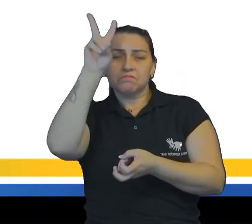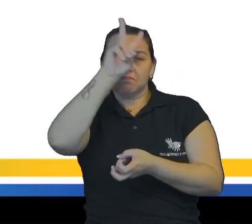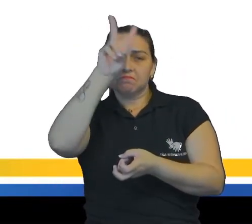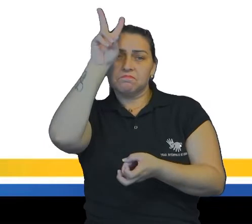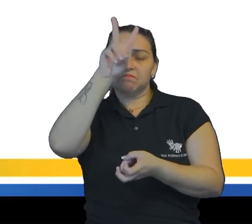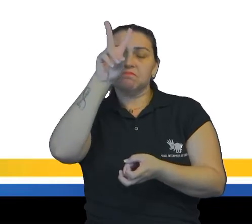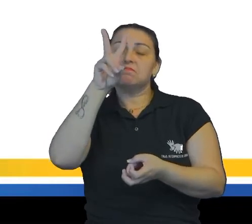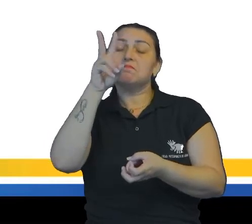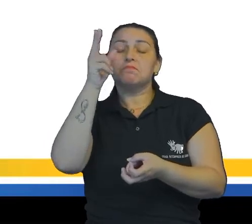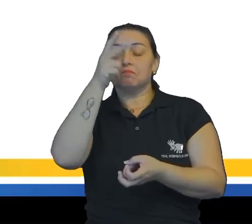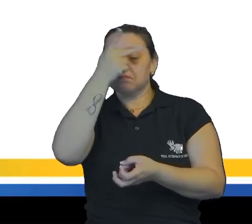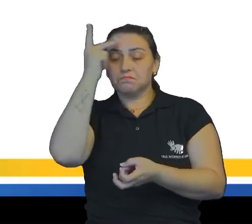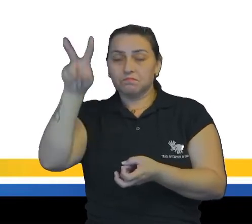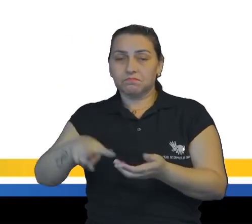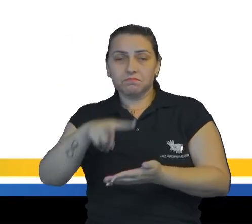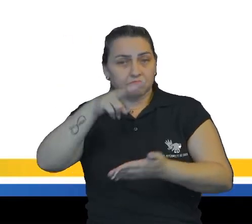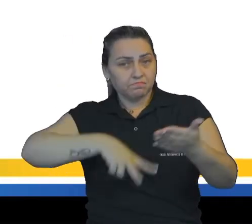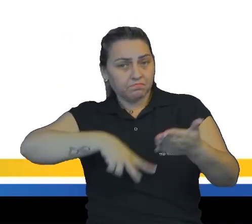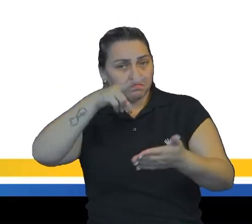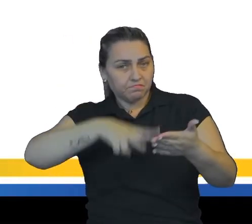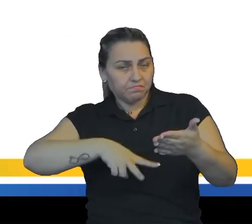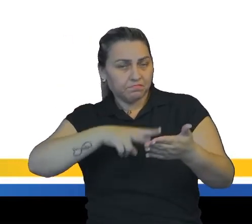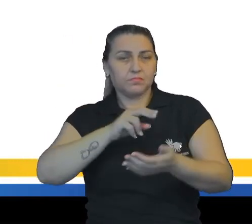mobiliza o leitor para a leitura.